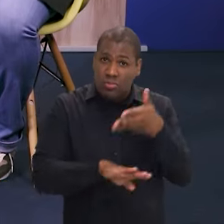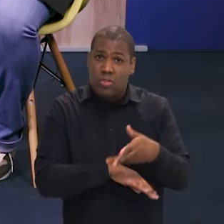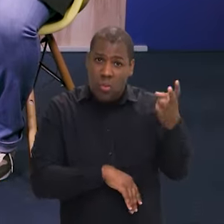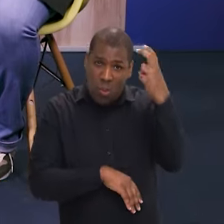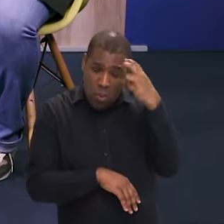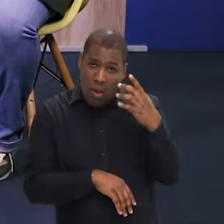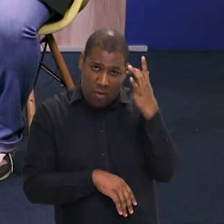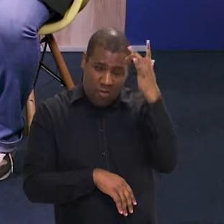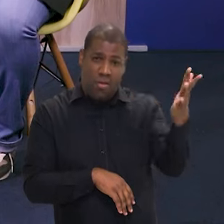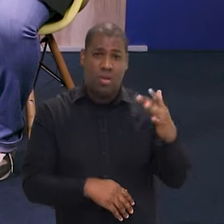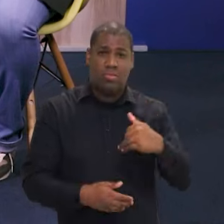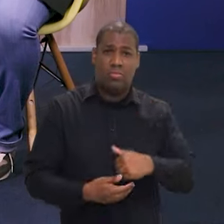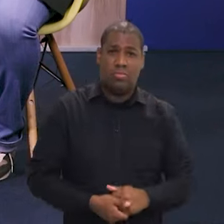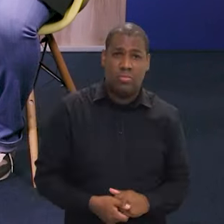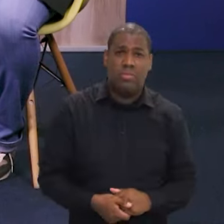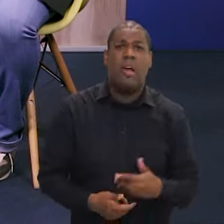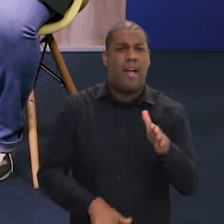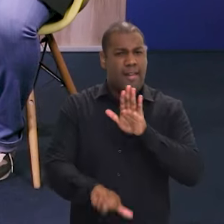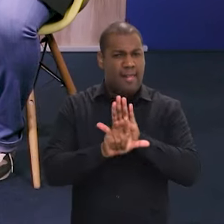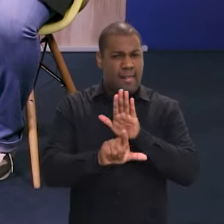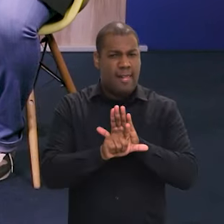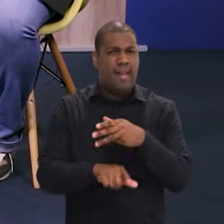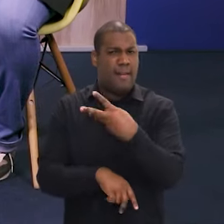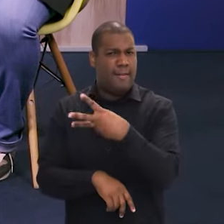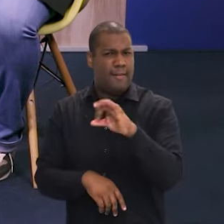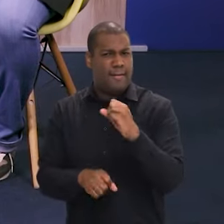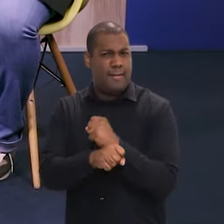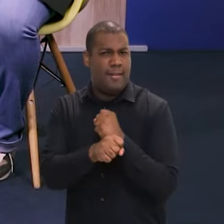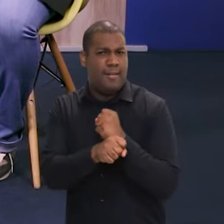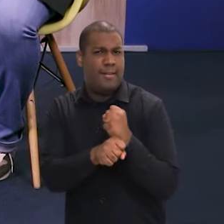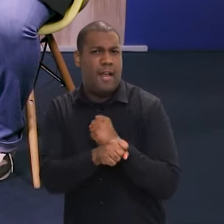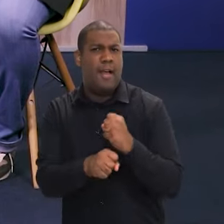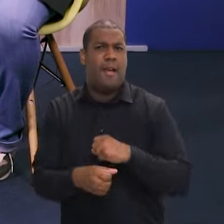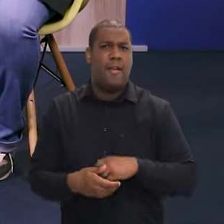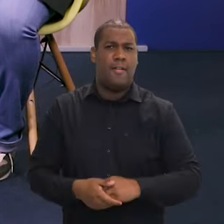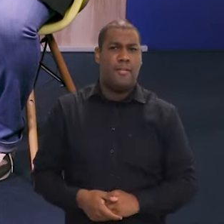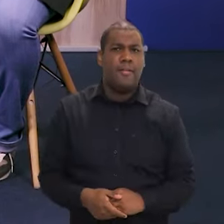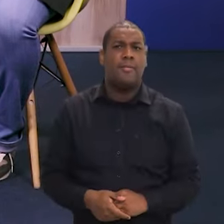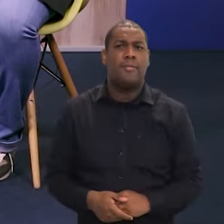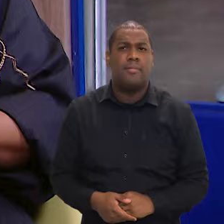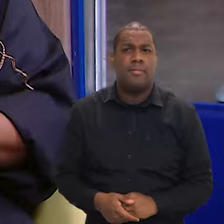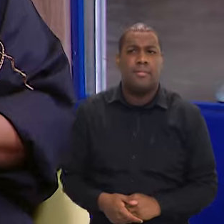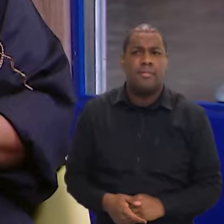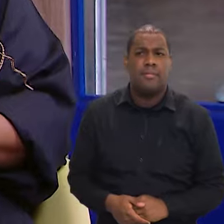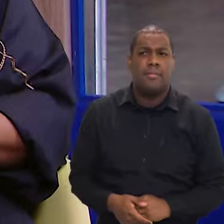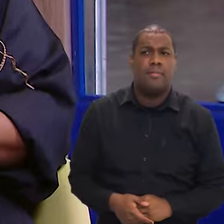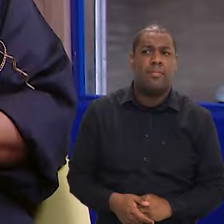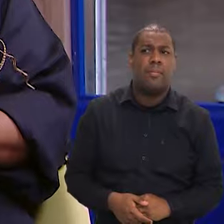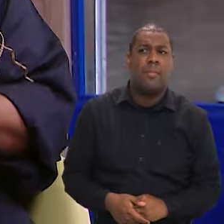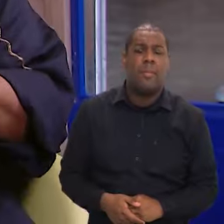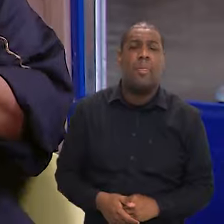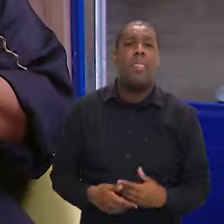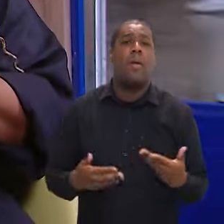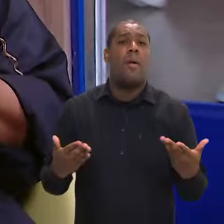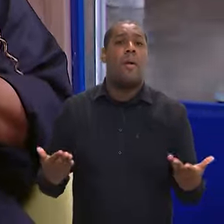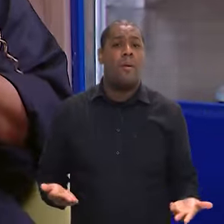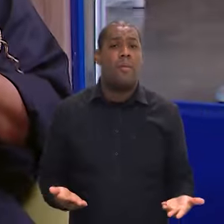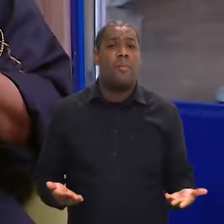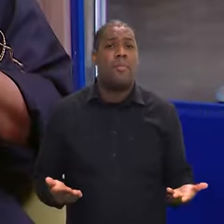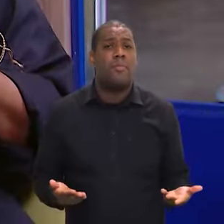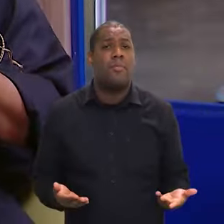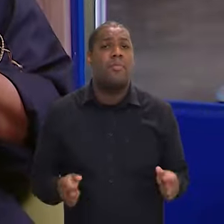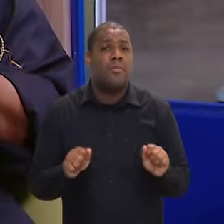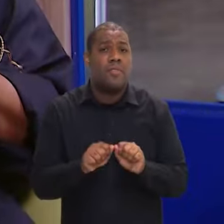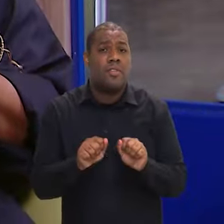Então, e que existe há 30 anos e tem todo um modo operante de fazer, né? E nós estamos